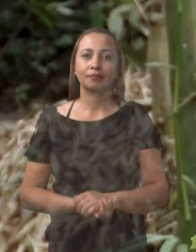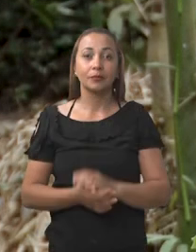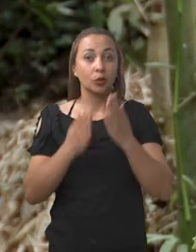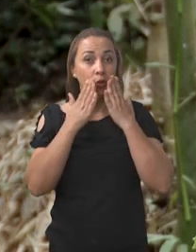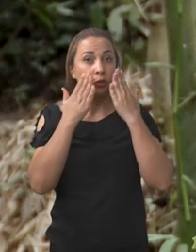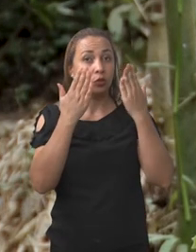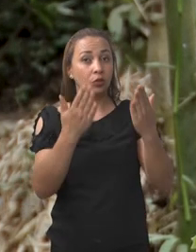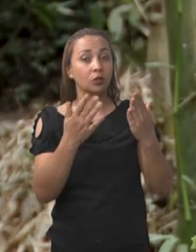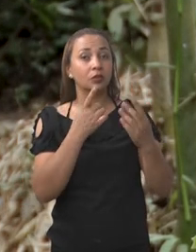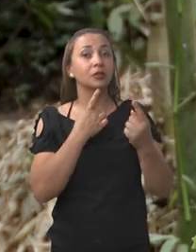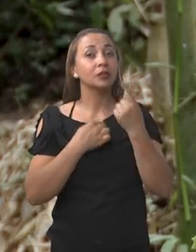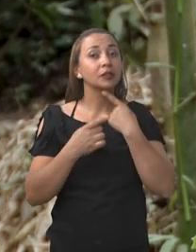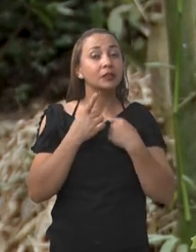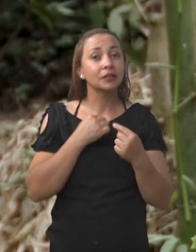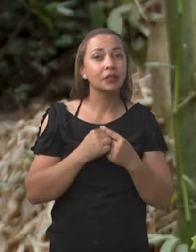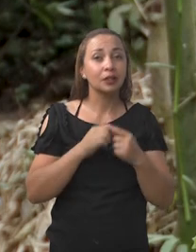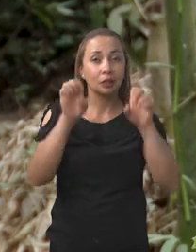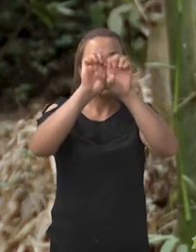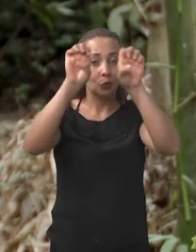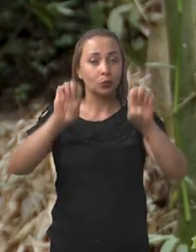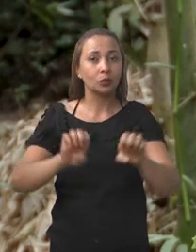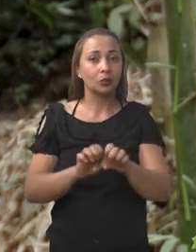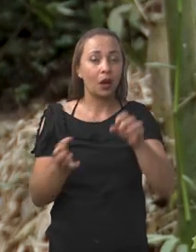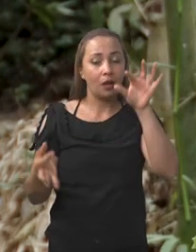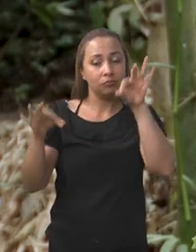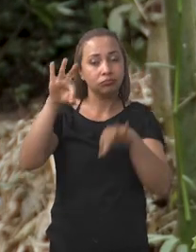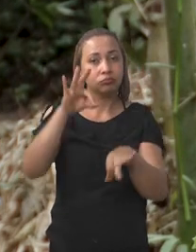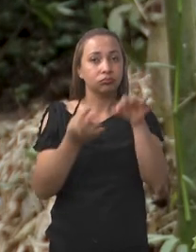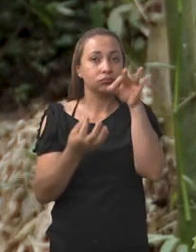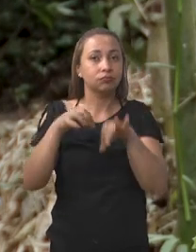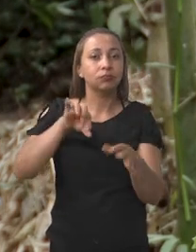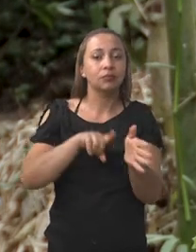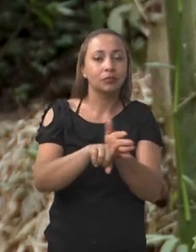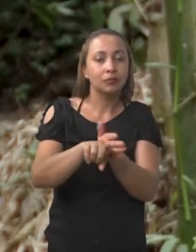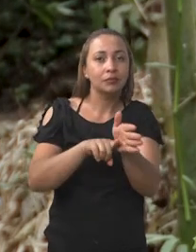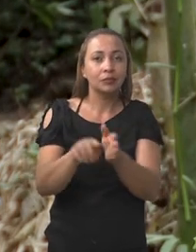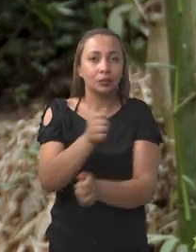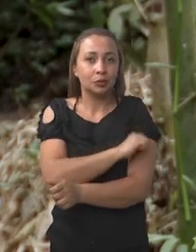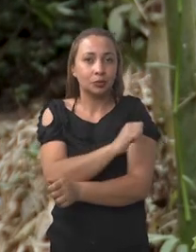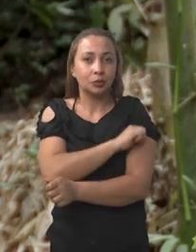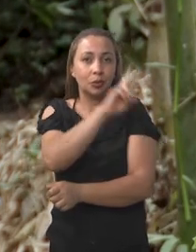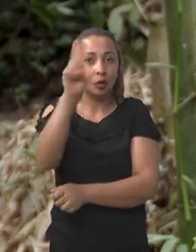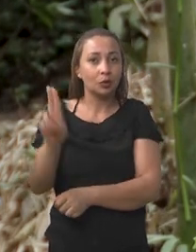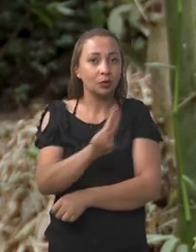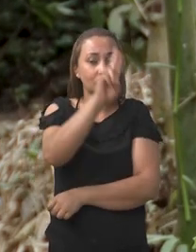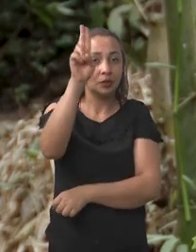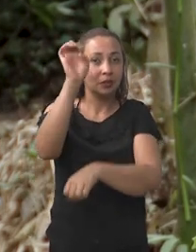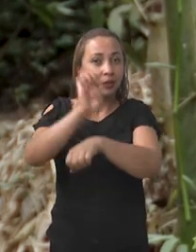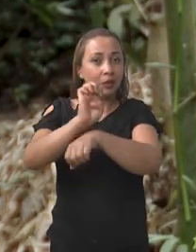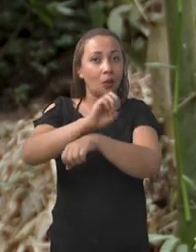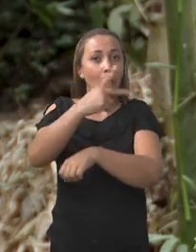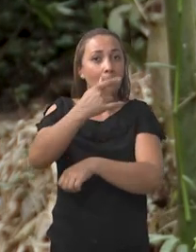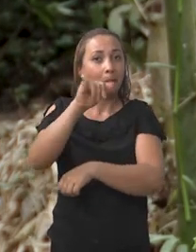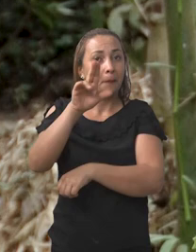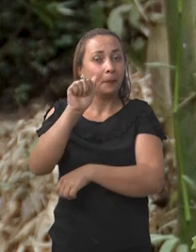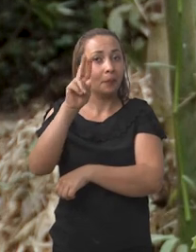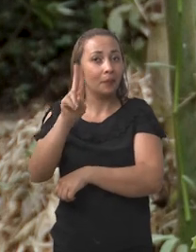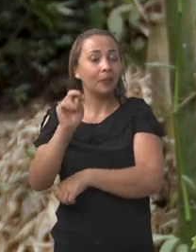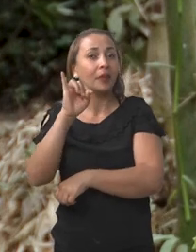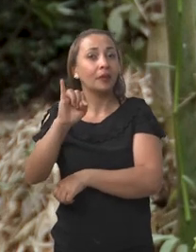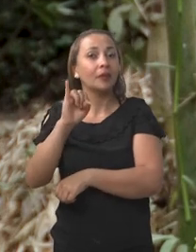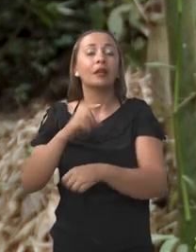Diante da necessidade de estruturar laboratórios de pesquisa, alunos da Universidade Estadual do Piauí têm